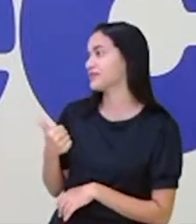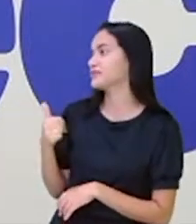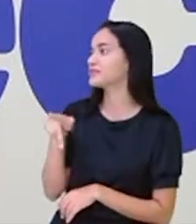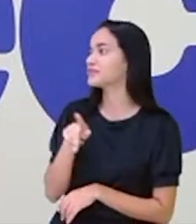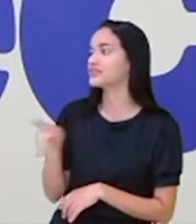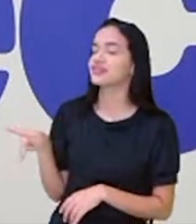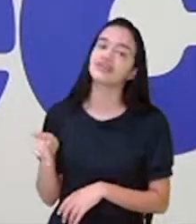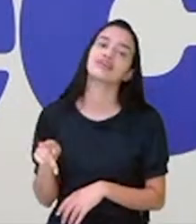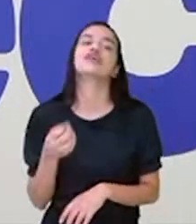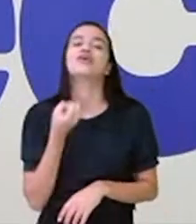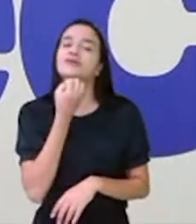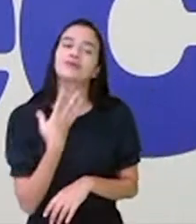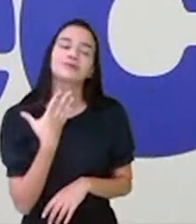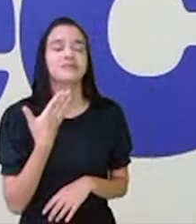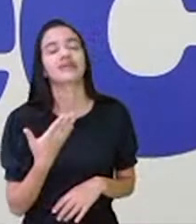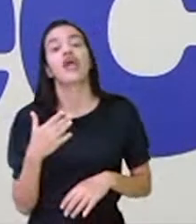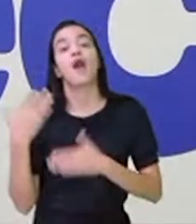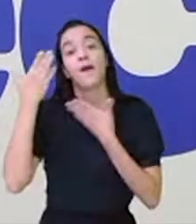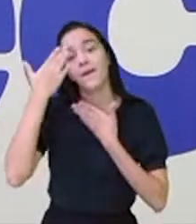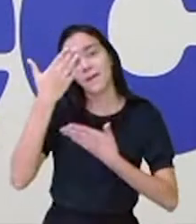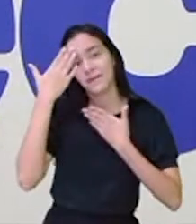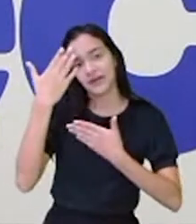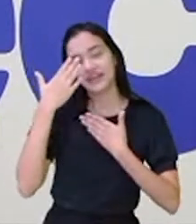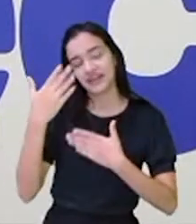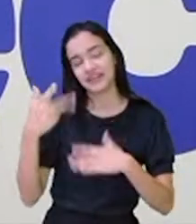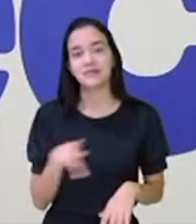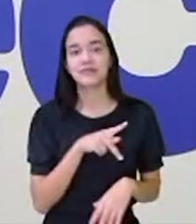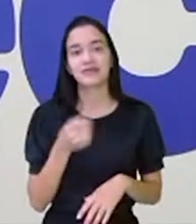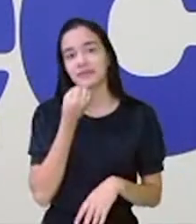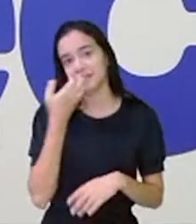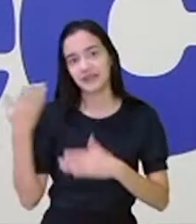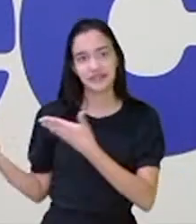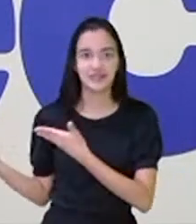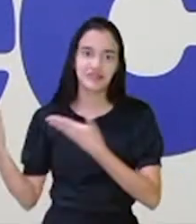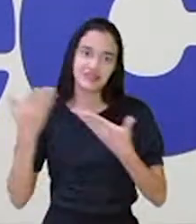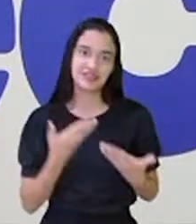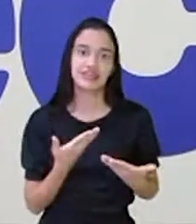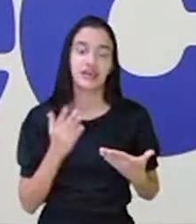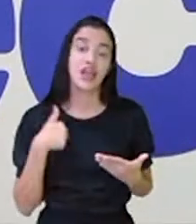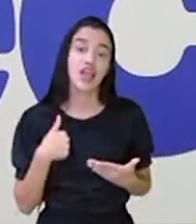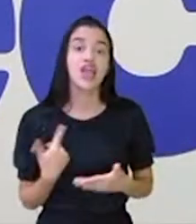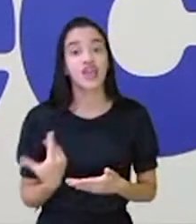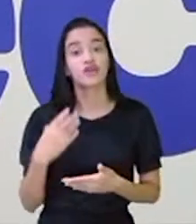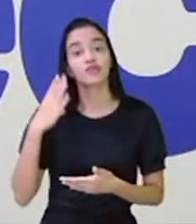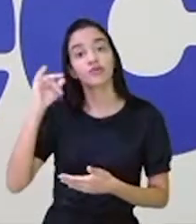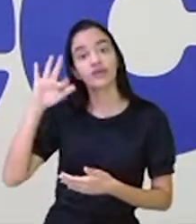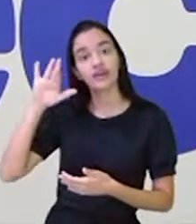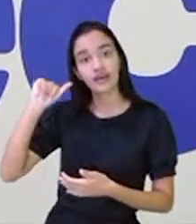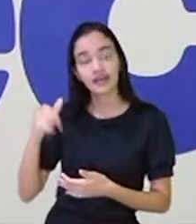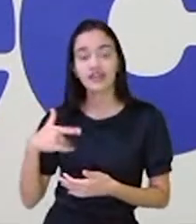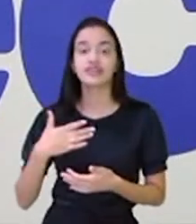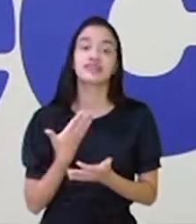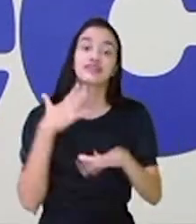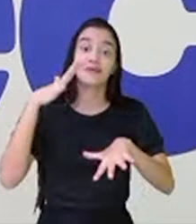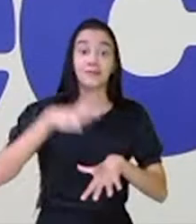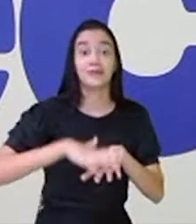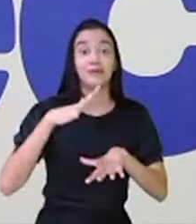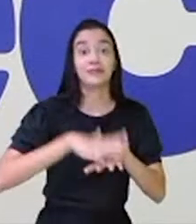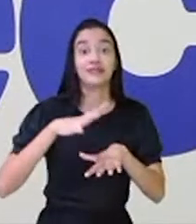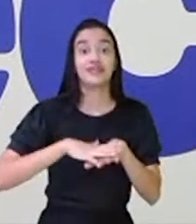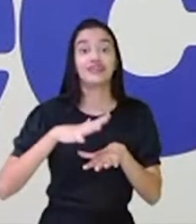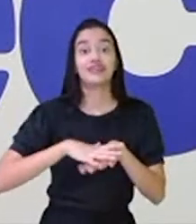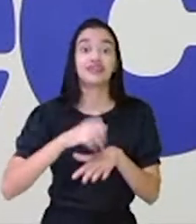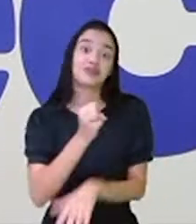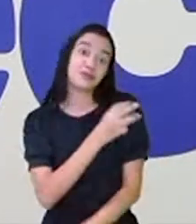professora? Tudo bem, obrigada, professora Maricé. Sejam todos bem-vindos. Eu sou professora Cátia, de matemática dos